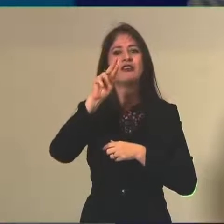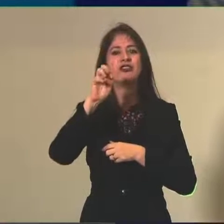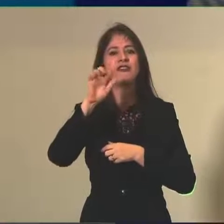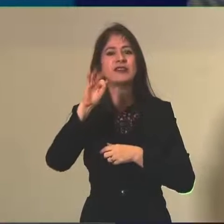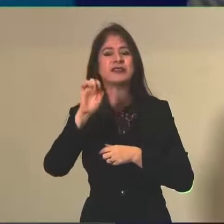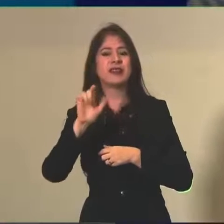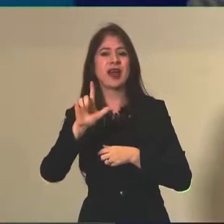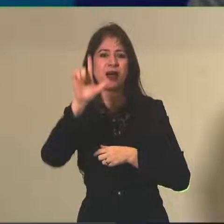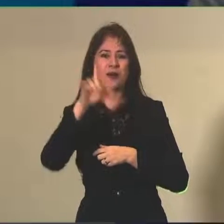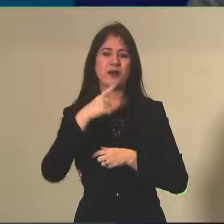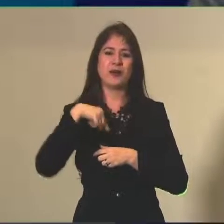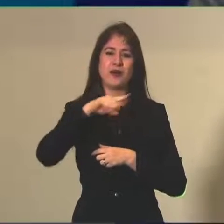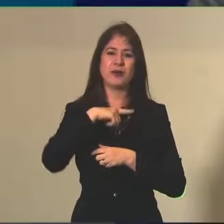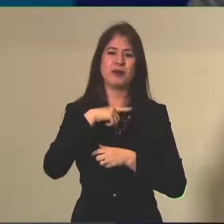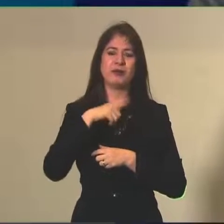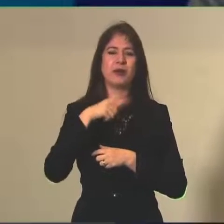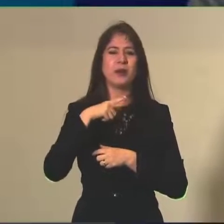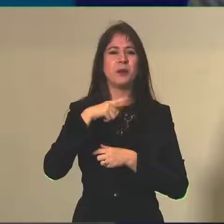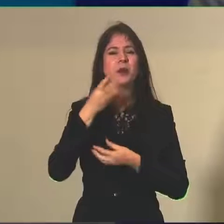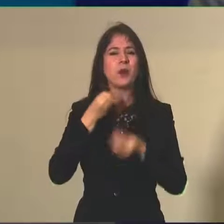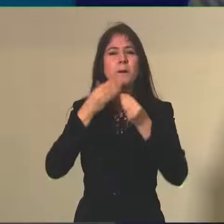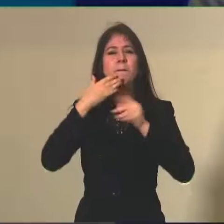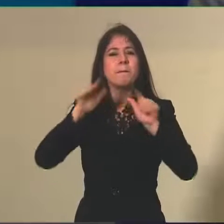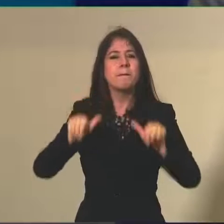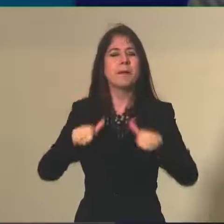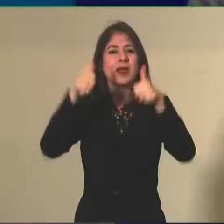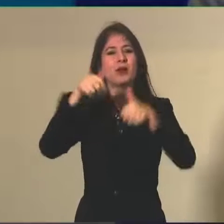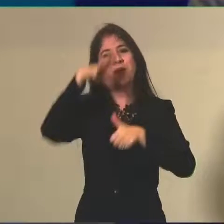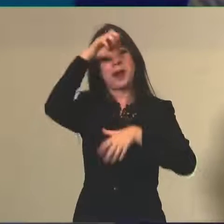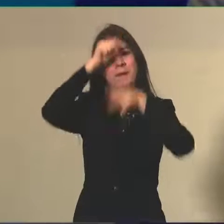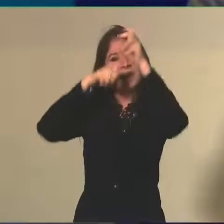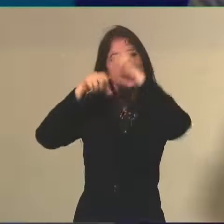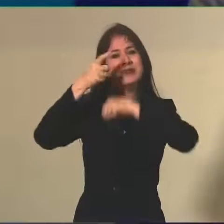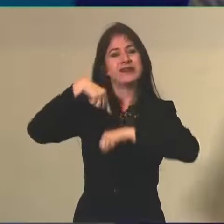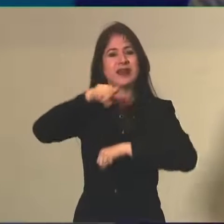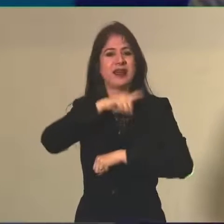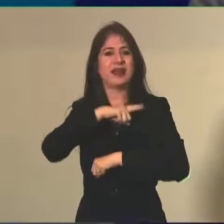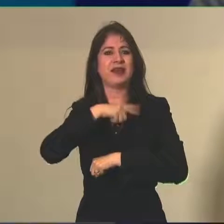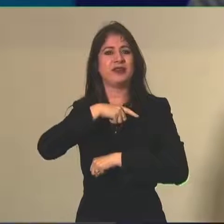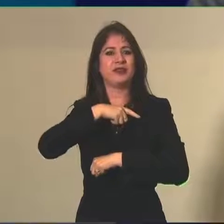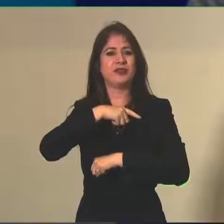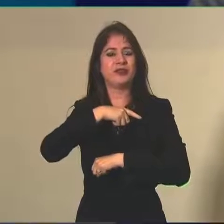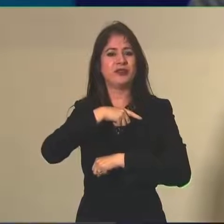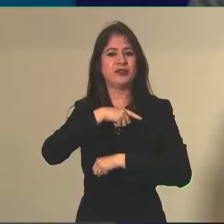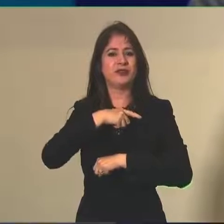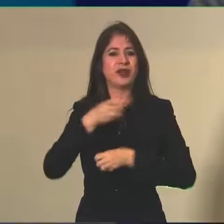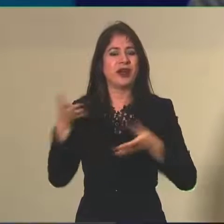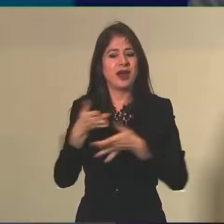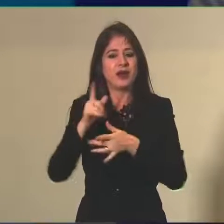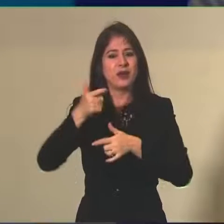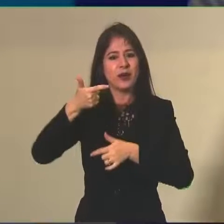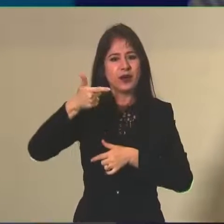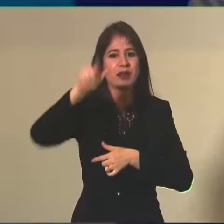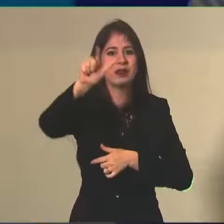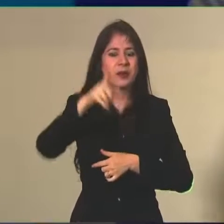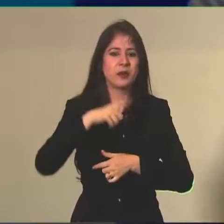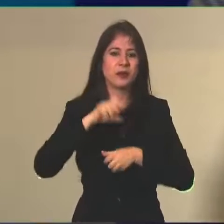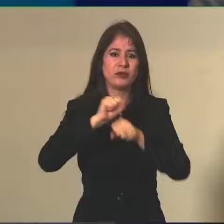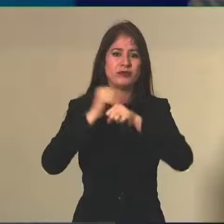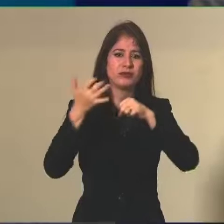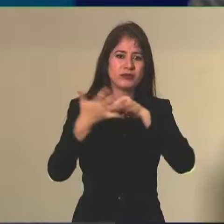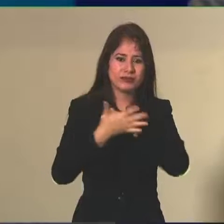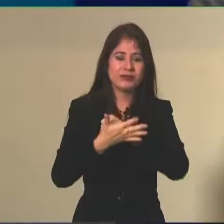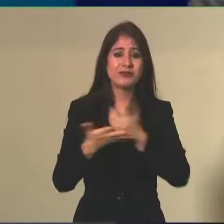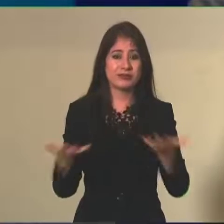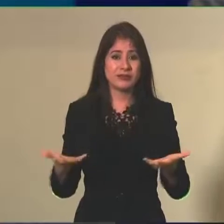âmbito da recuperação das aprendizagens, na nossa política de recuperação das aprendizagens no pós-pandemia. Essa é uma das ferramentas, por exemplo,